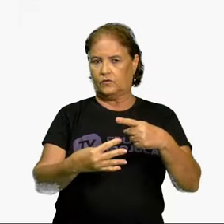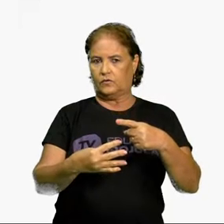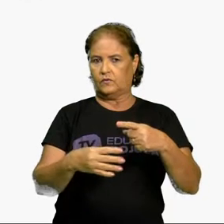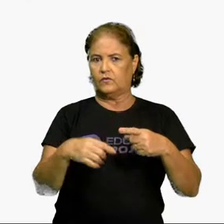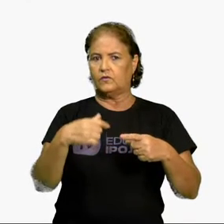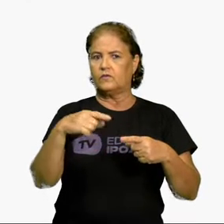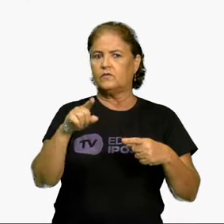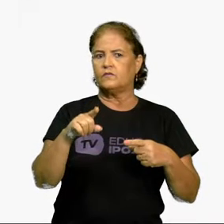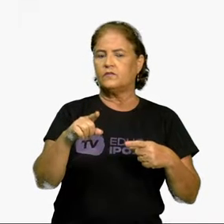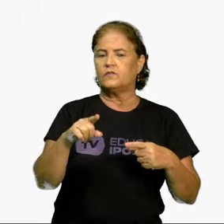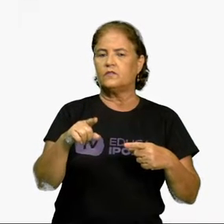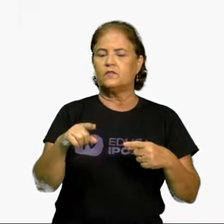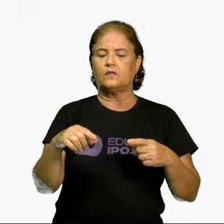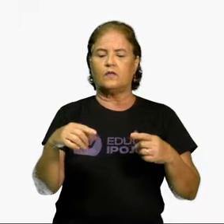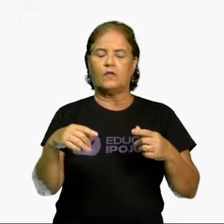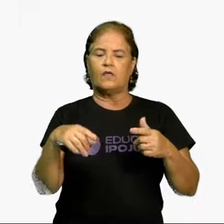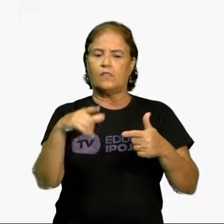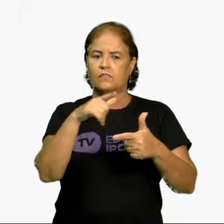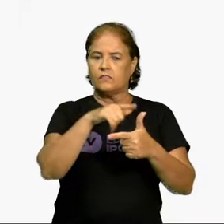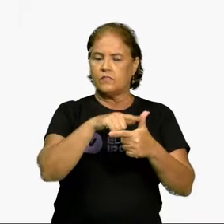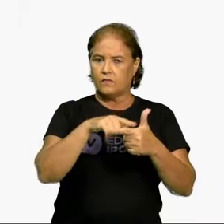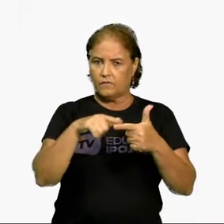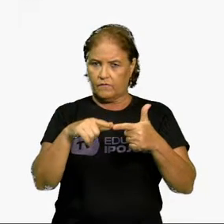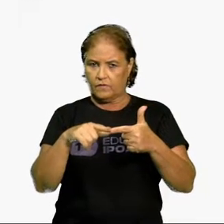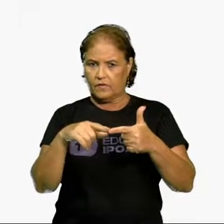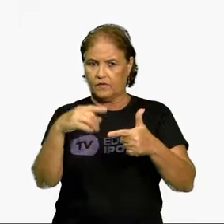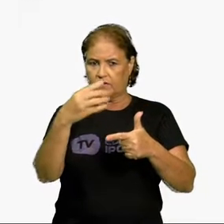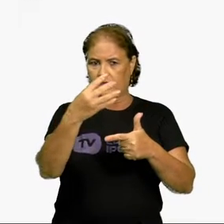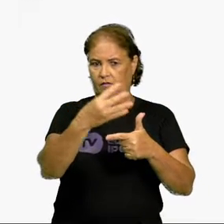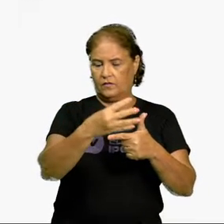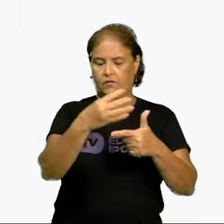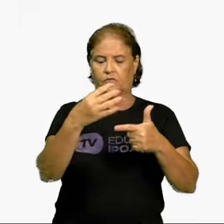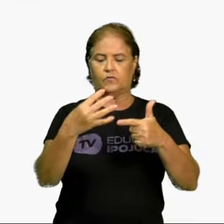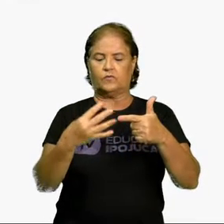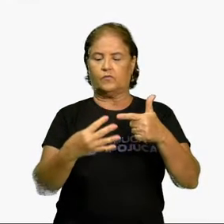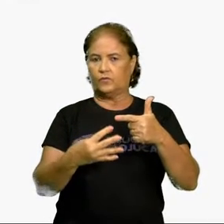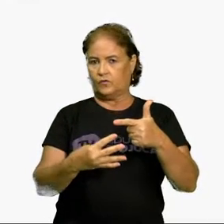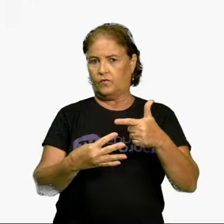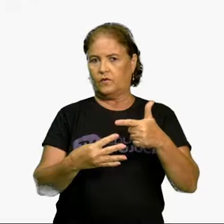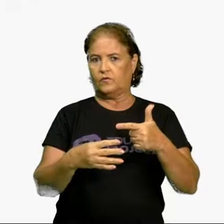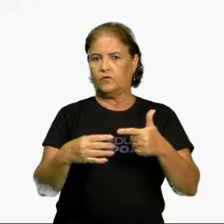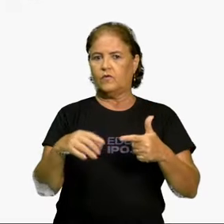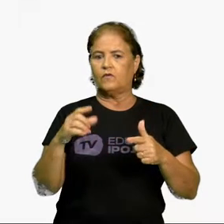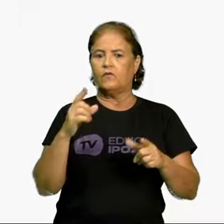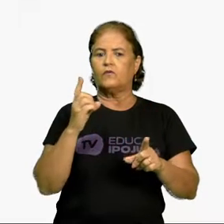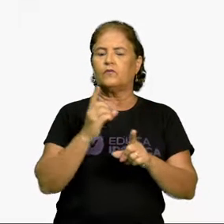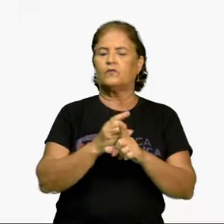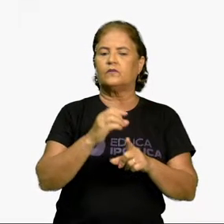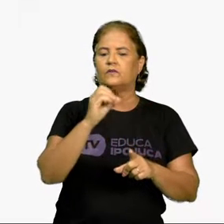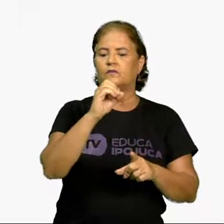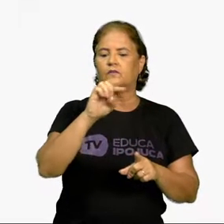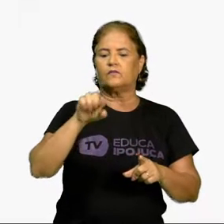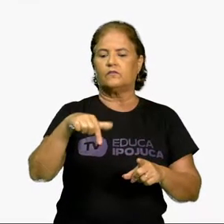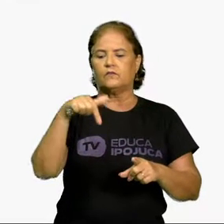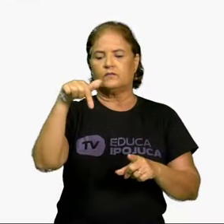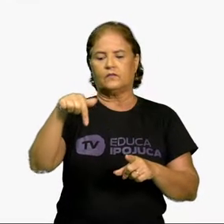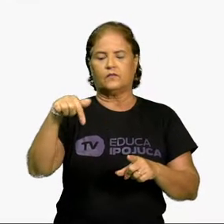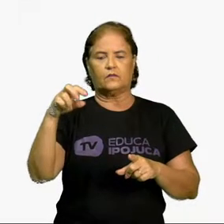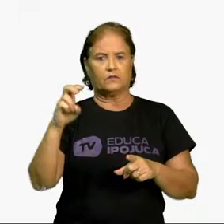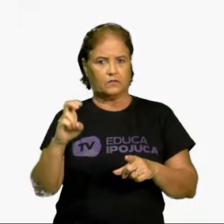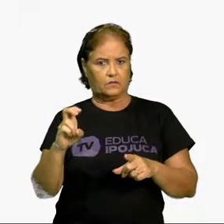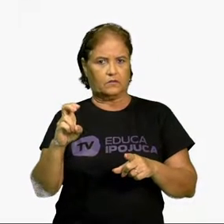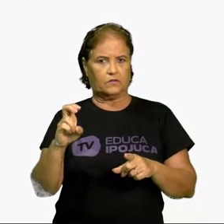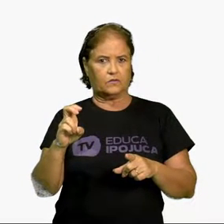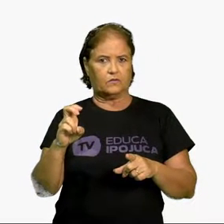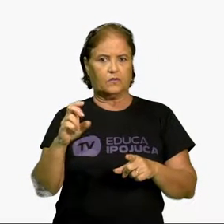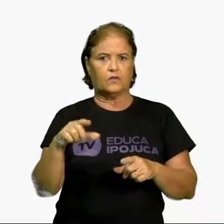dividir 3 por 4, encontrará 0,75. Então, já dá pra ver que